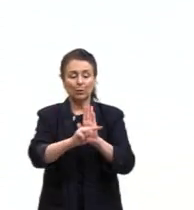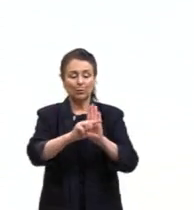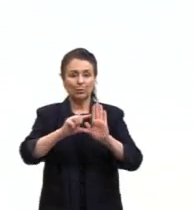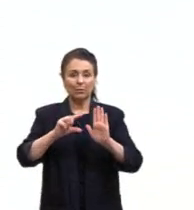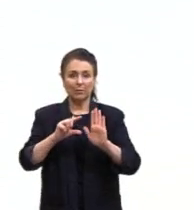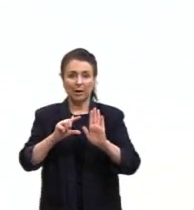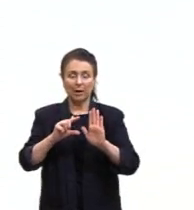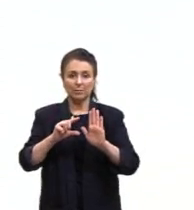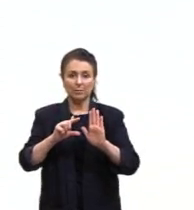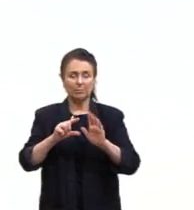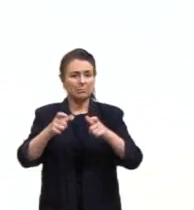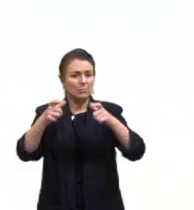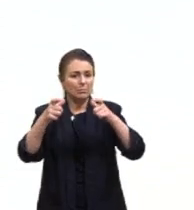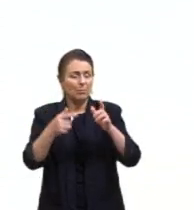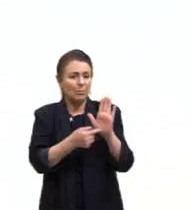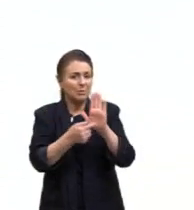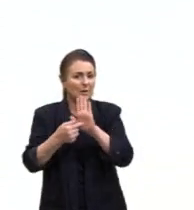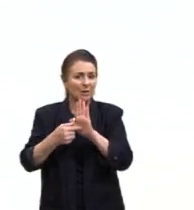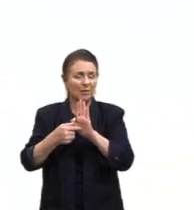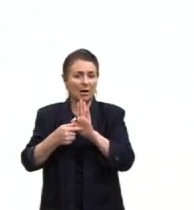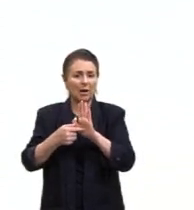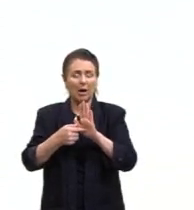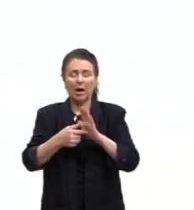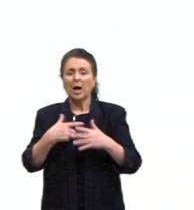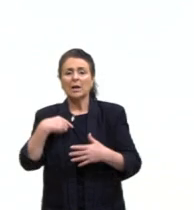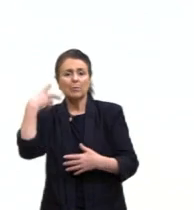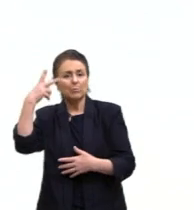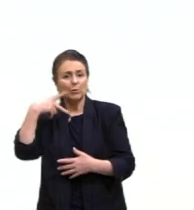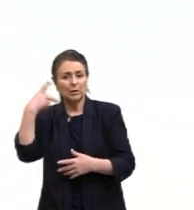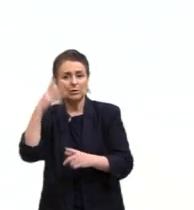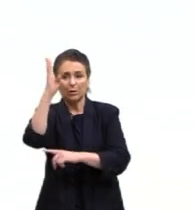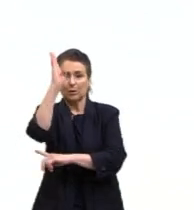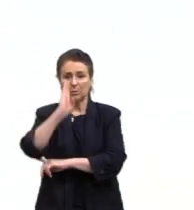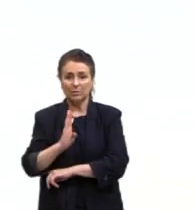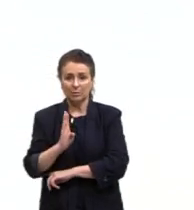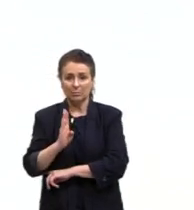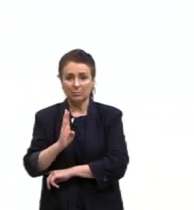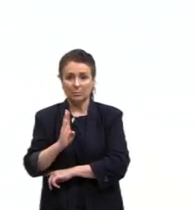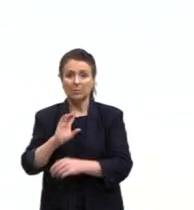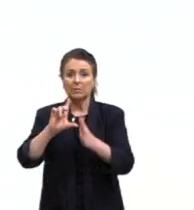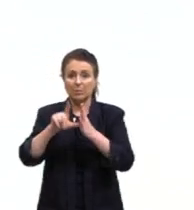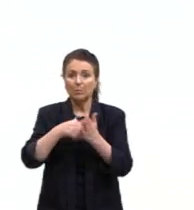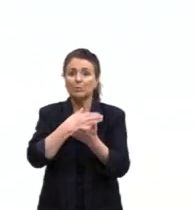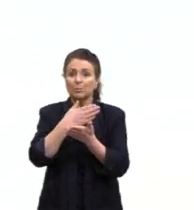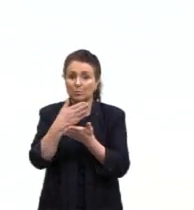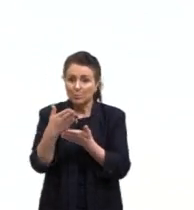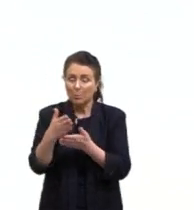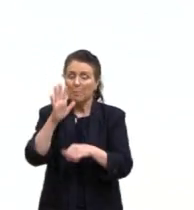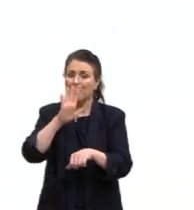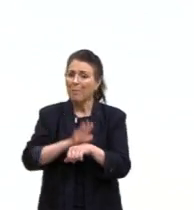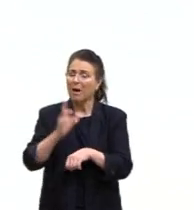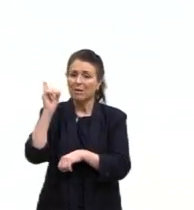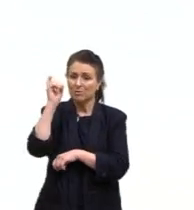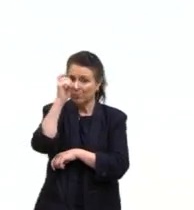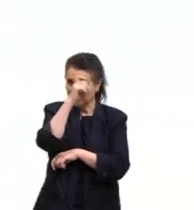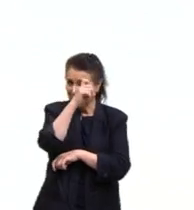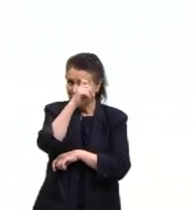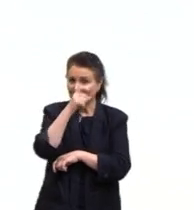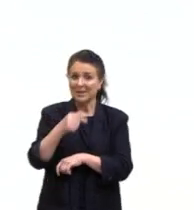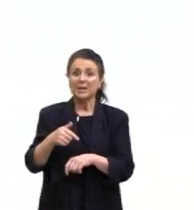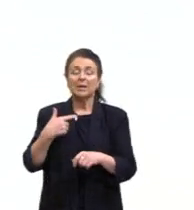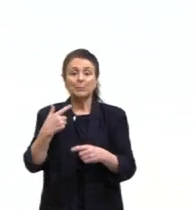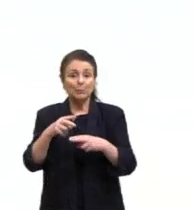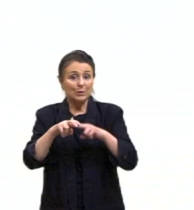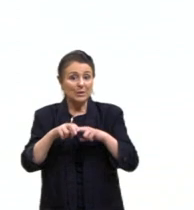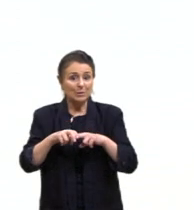situação política do Brasil. De lá para cá, as coisas se tornaram ainda mais difíceis, de todos os pontos de vista, e ele ganhou ainda mais